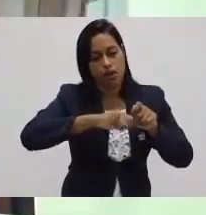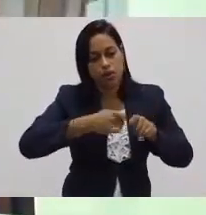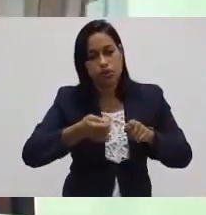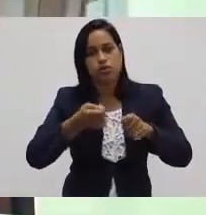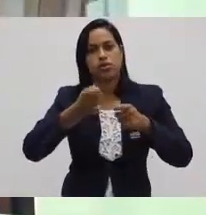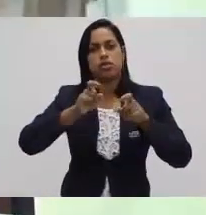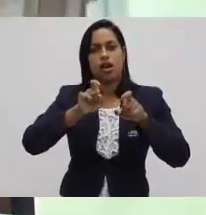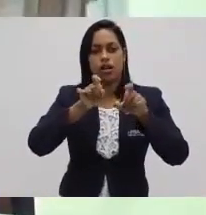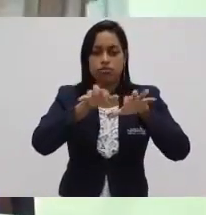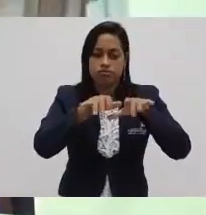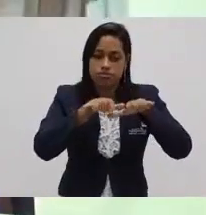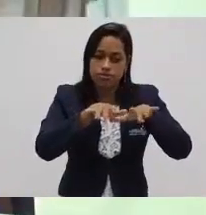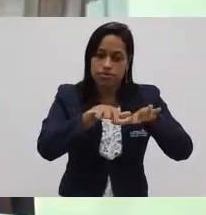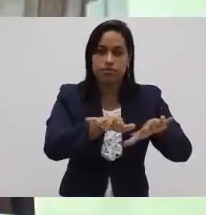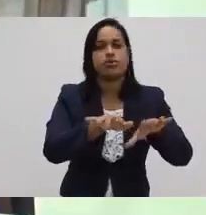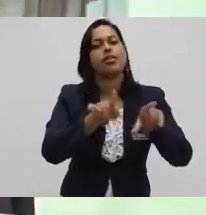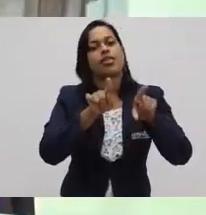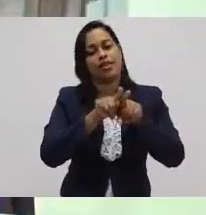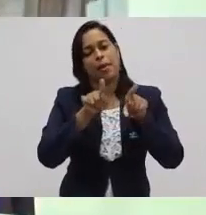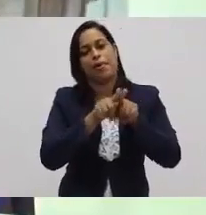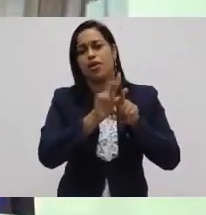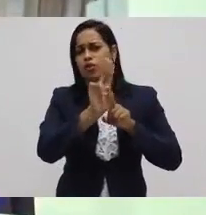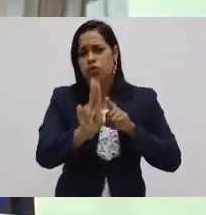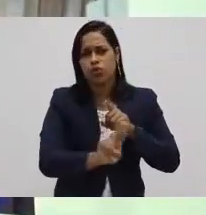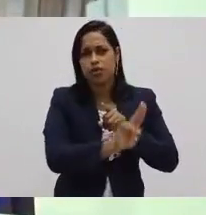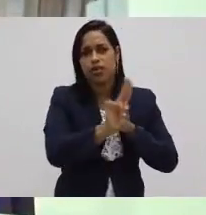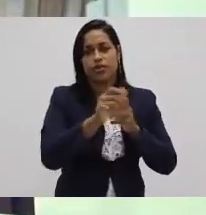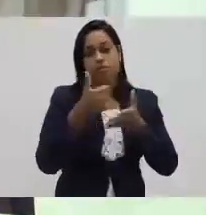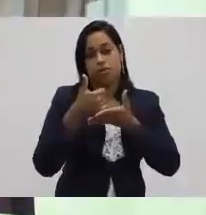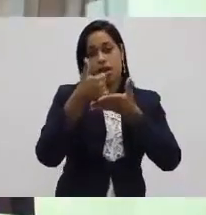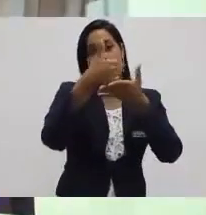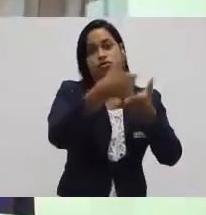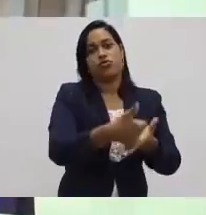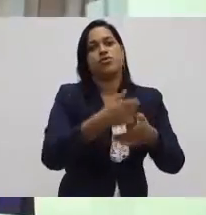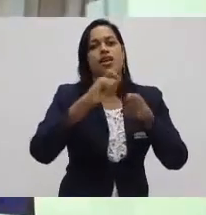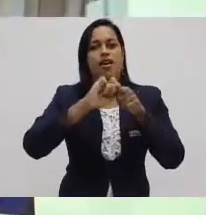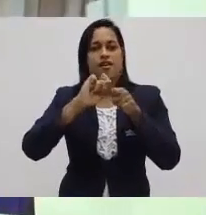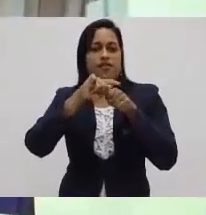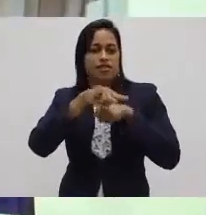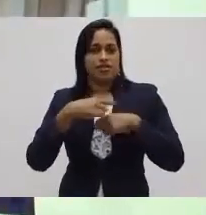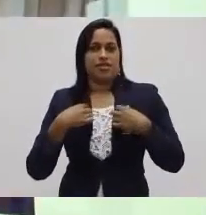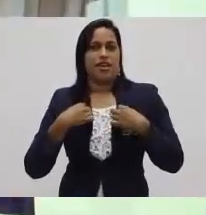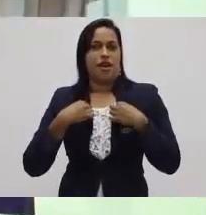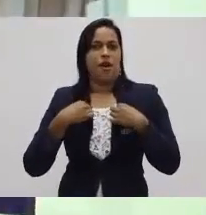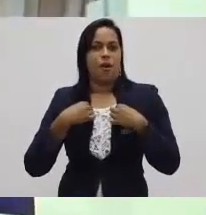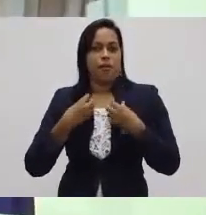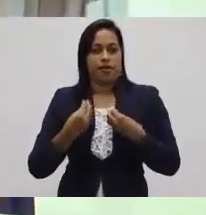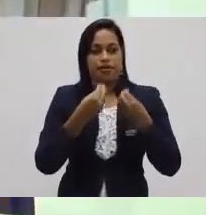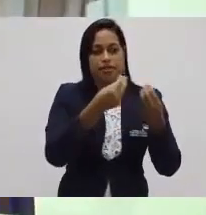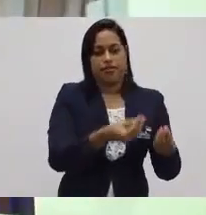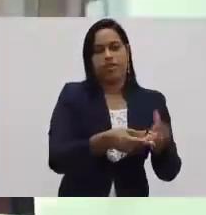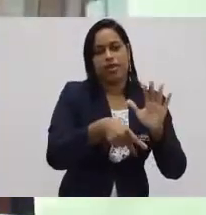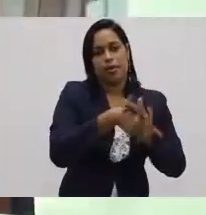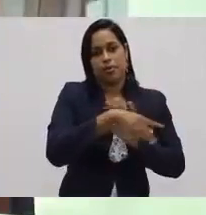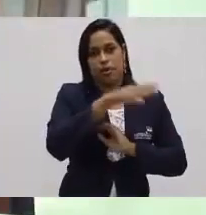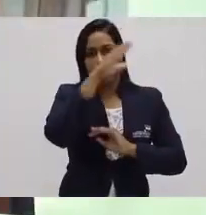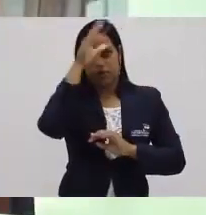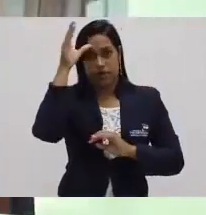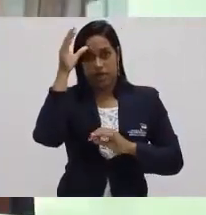de costura, etc. Tudo aquilo que ela vem usar para ajudar a fazer aquela roupa que ela vai entregar para o cliente dela.